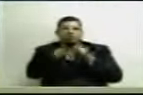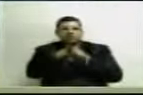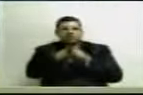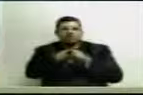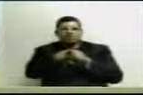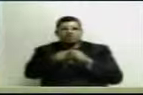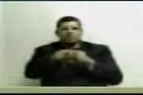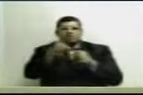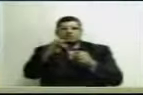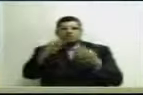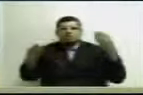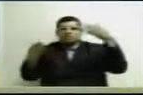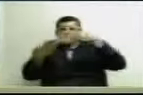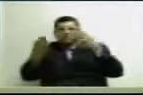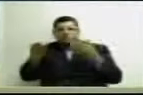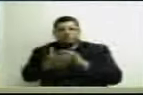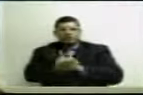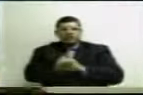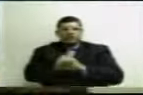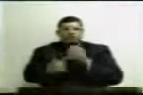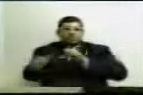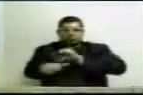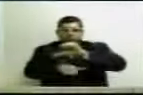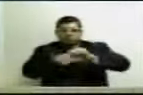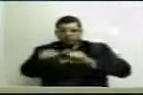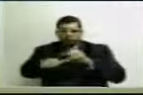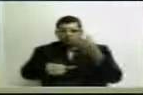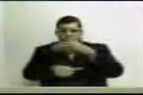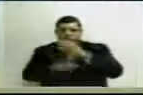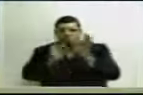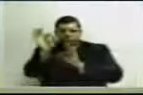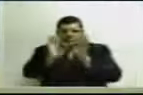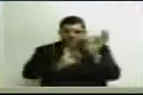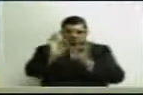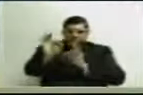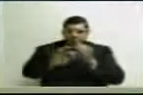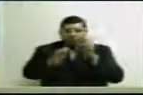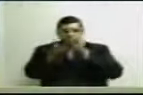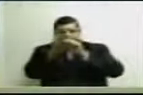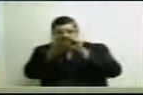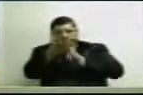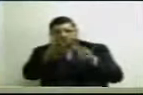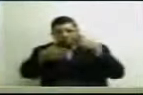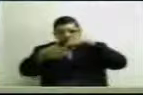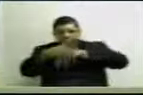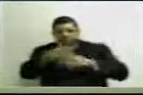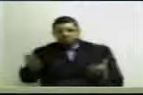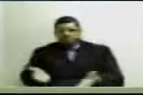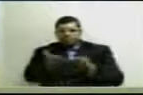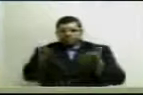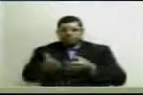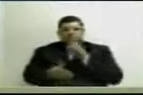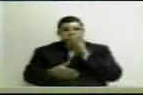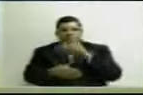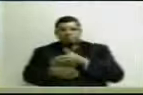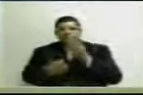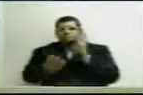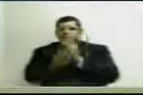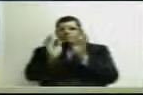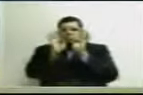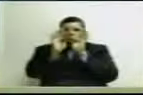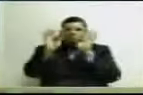varejista para o consumidor final, transformamos isso num programa escrito, fundamentado e,